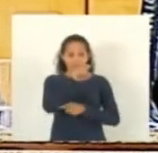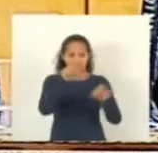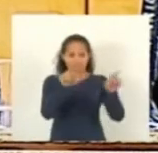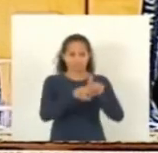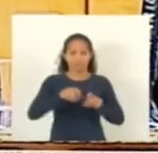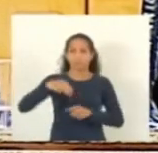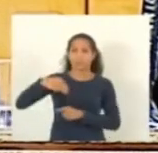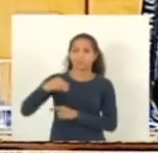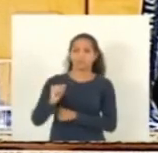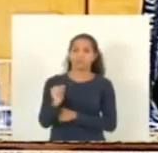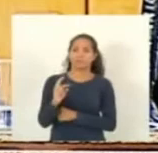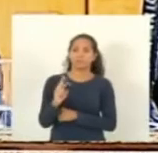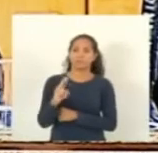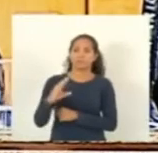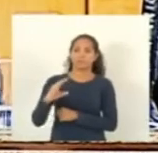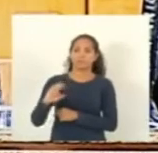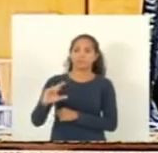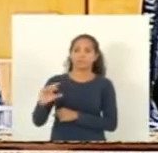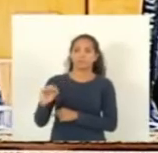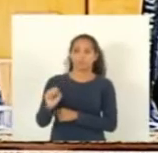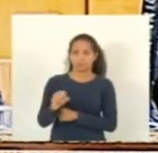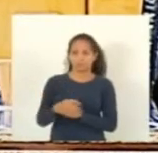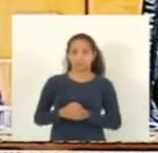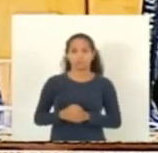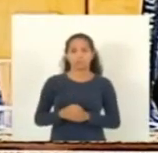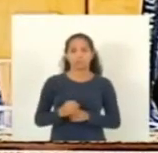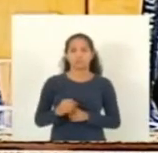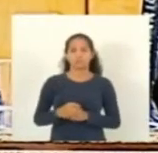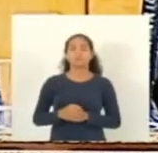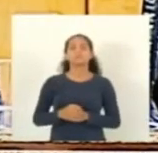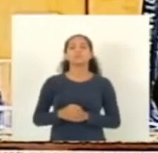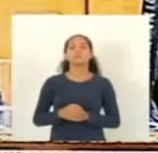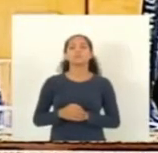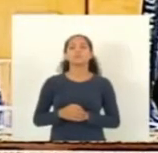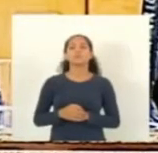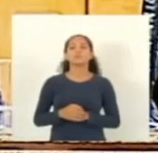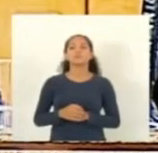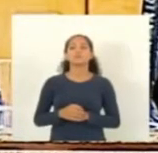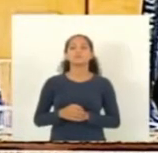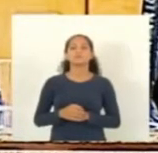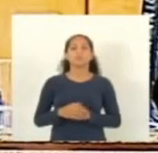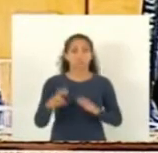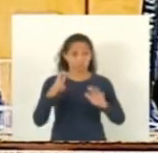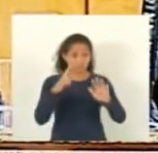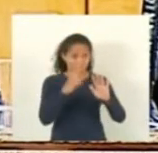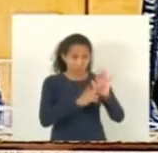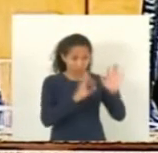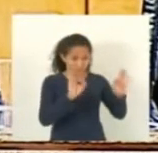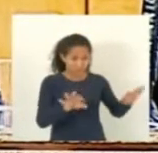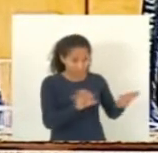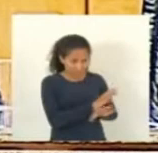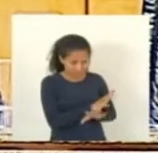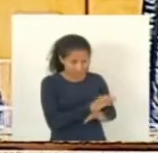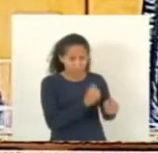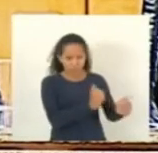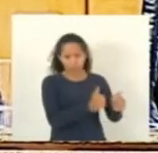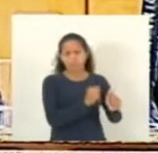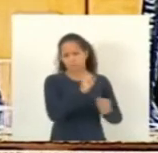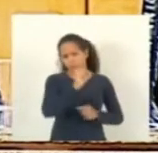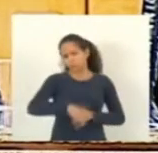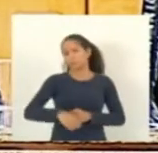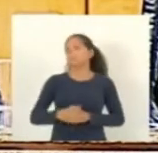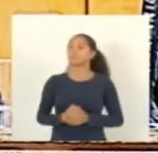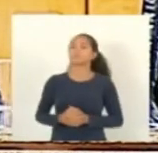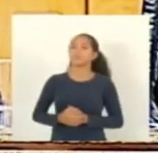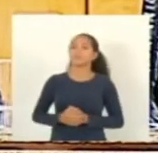Marcelo Santos e na comissão ok acompanhando o relator finalizamos assim? sim então